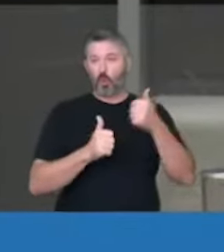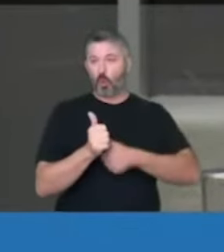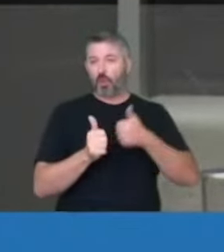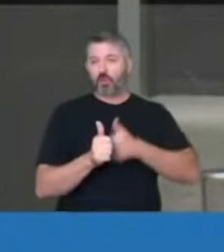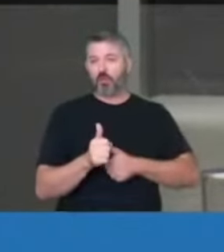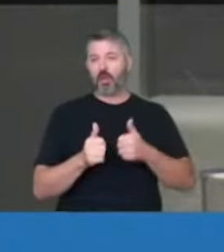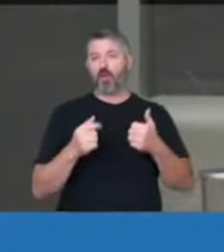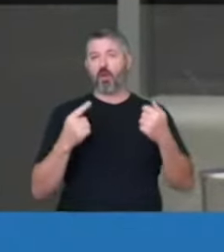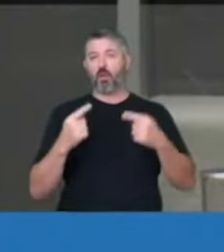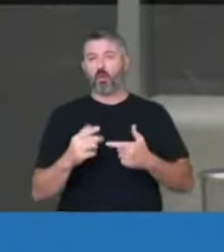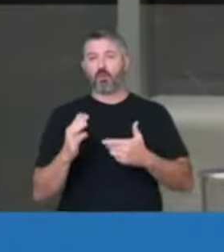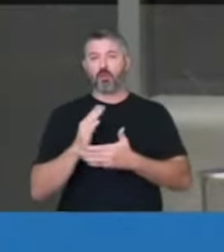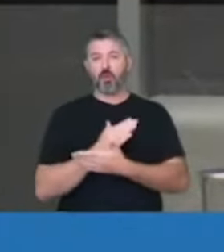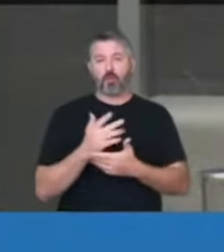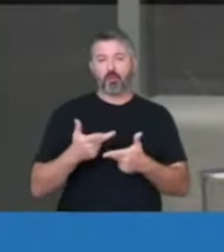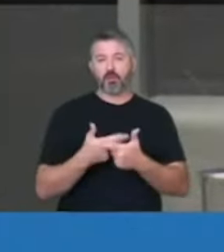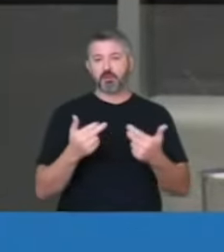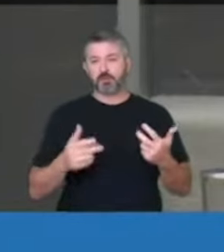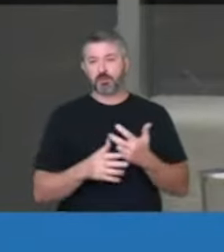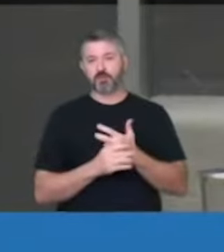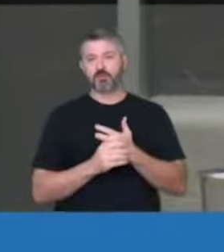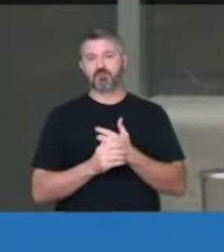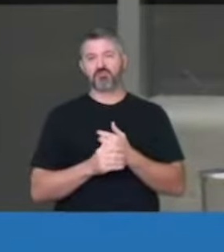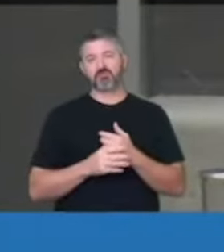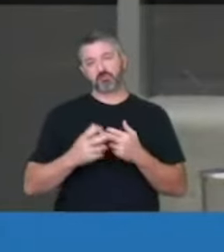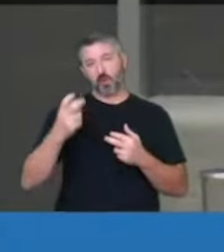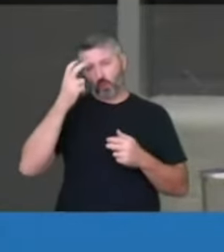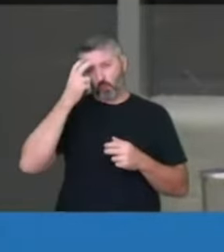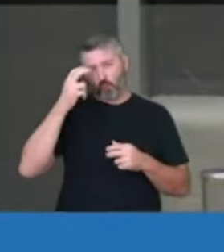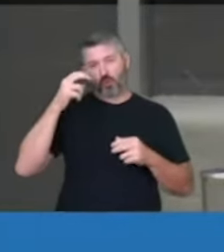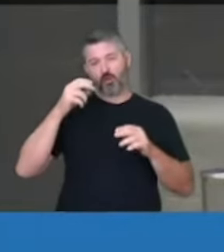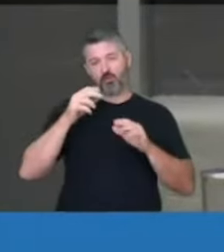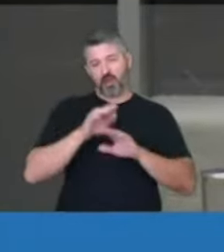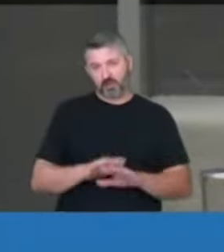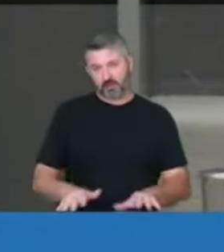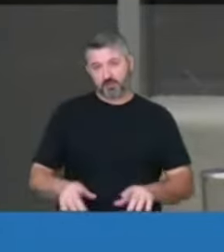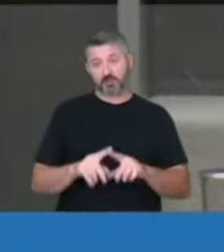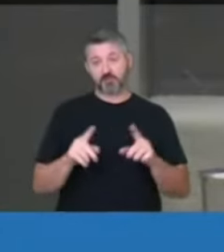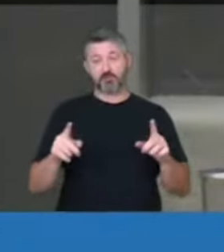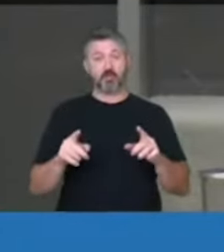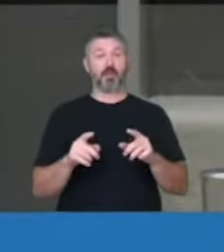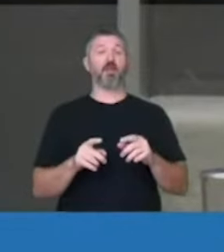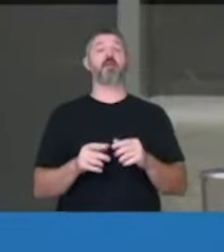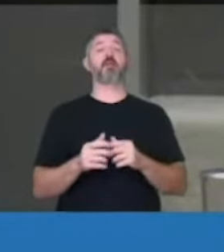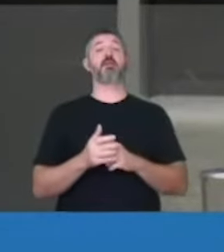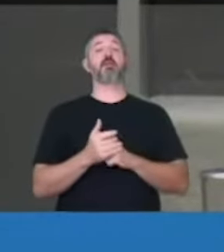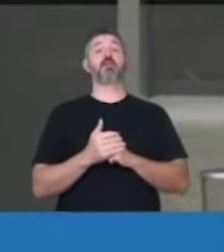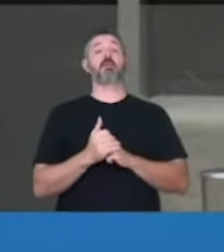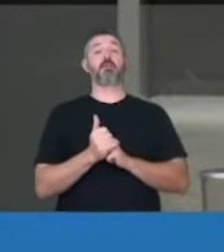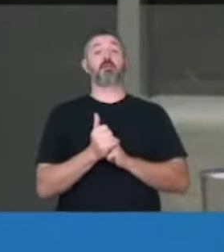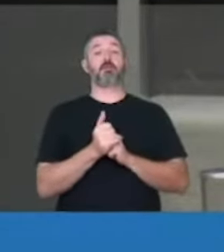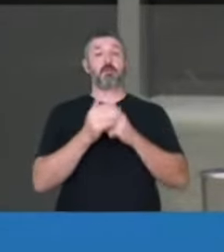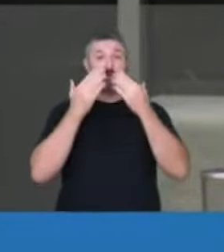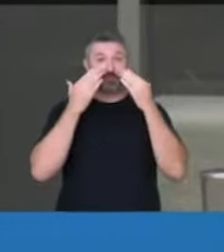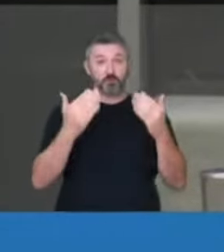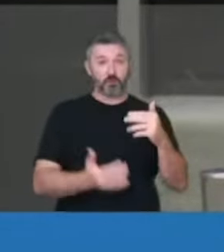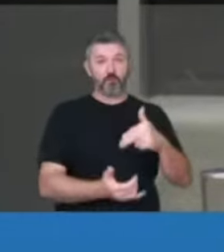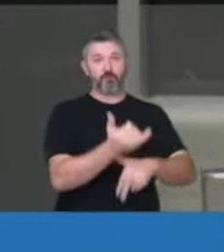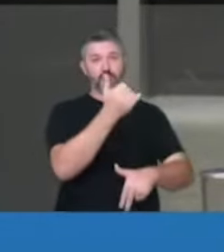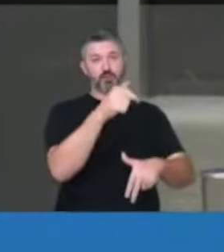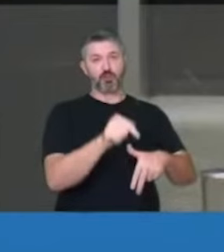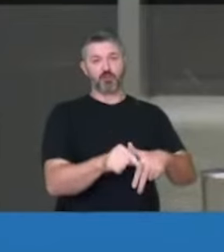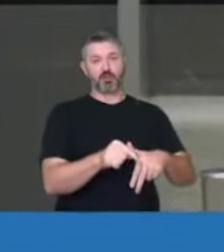procedimentos, até culturais, mas nem por isso não repudiáveis, expõe as vítimas.